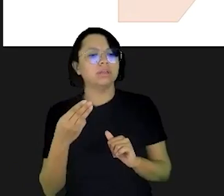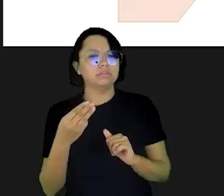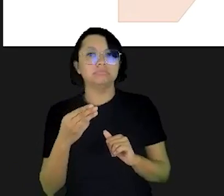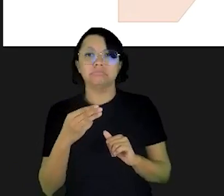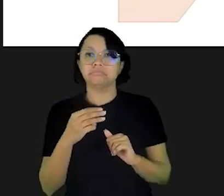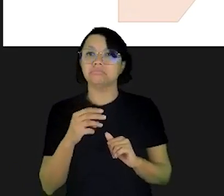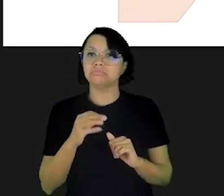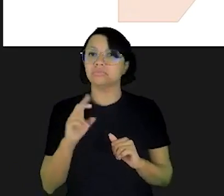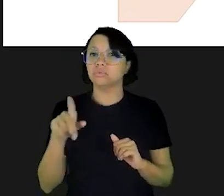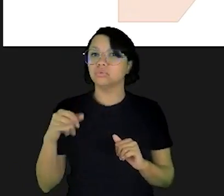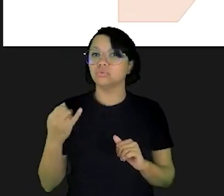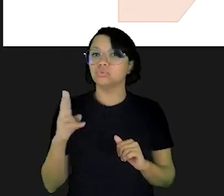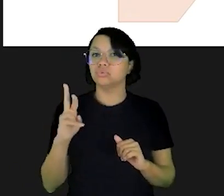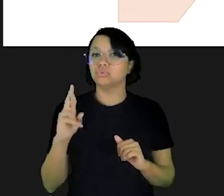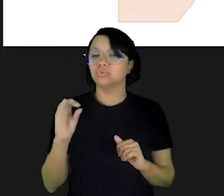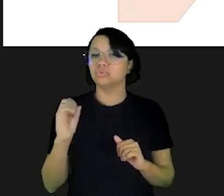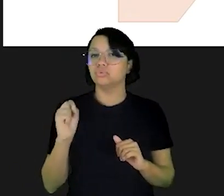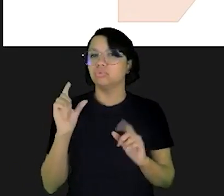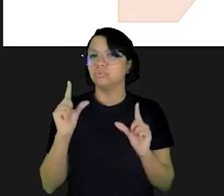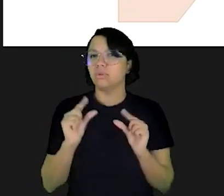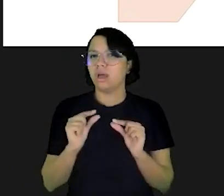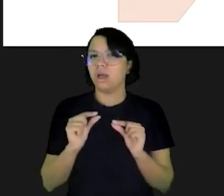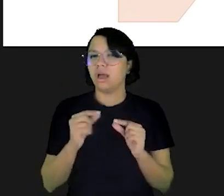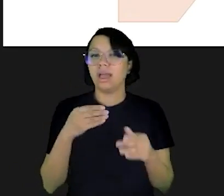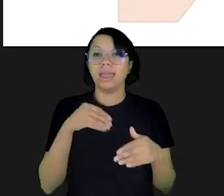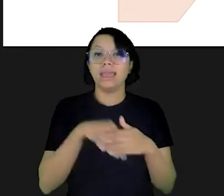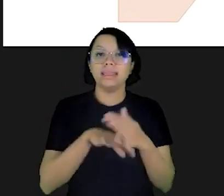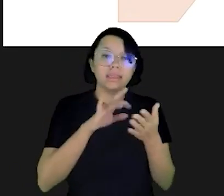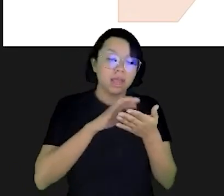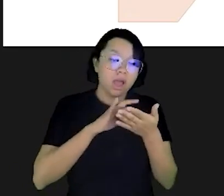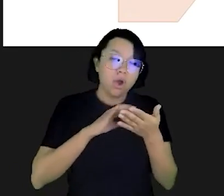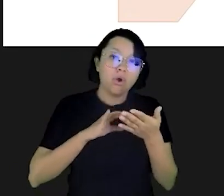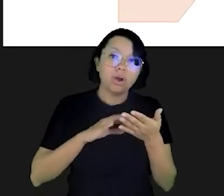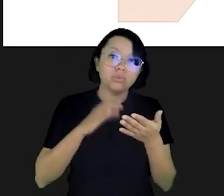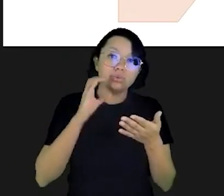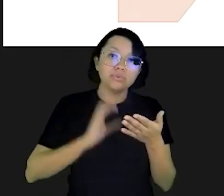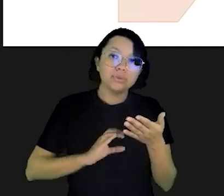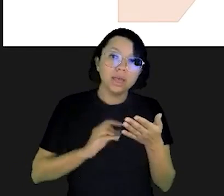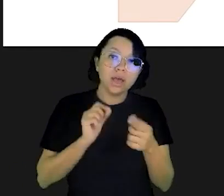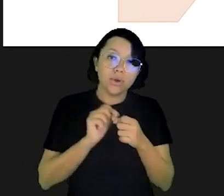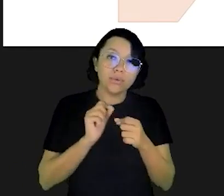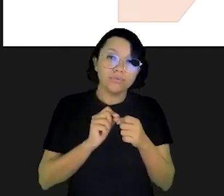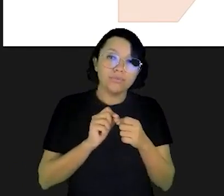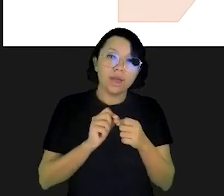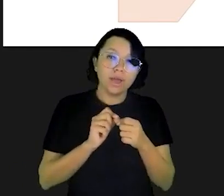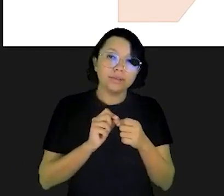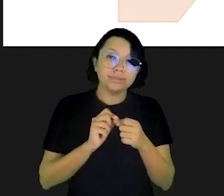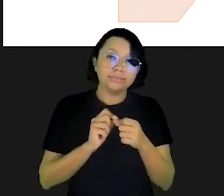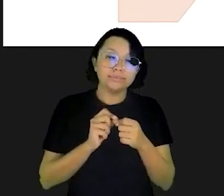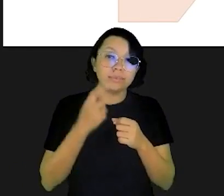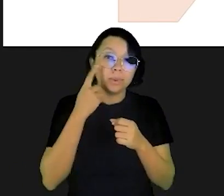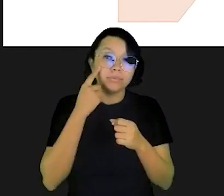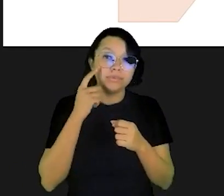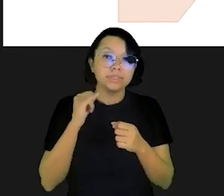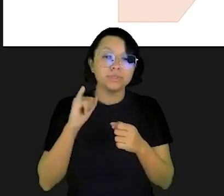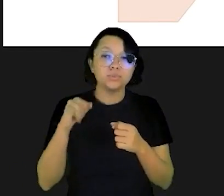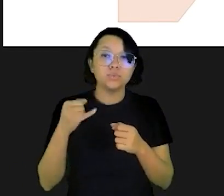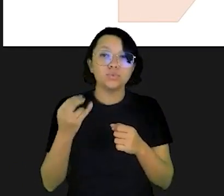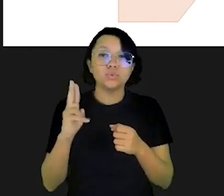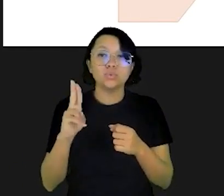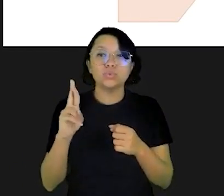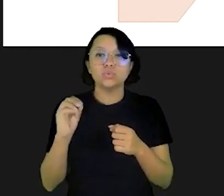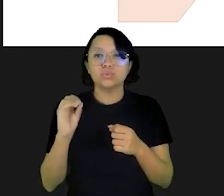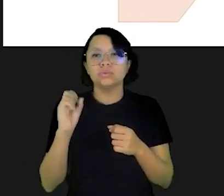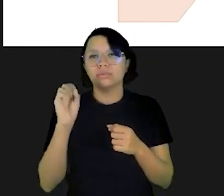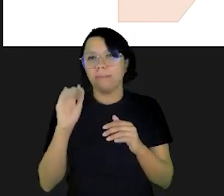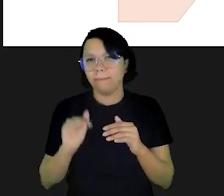interessante 1.3% são juros baixos entra na calculadora do cidadão e faça a simulação para ver